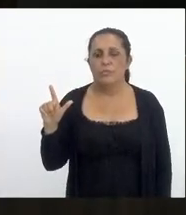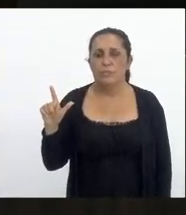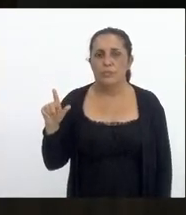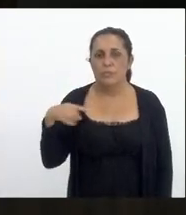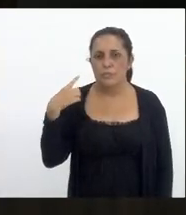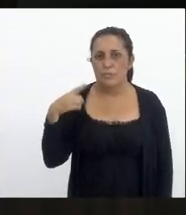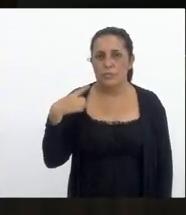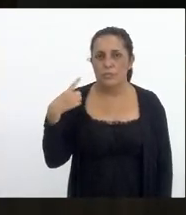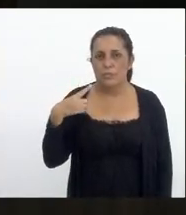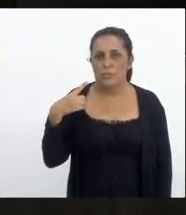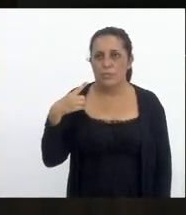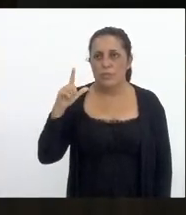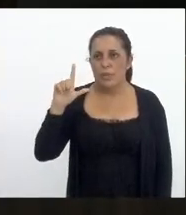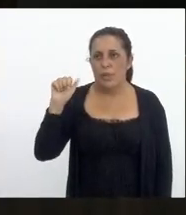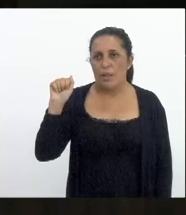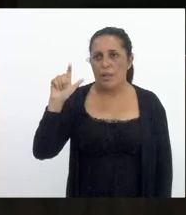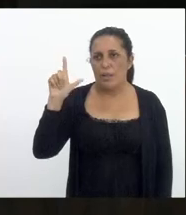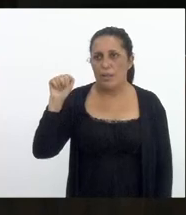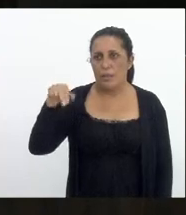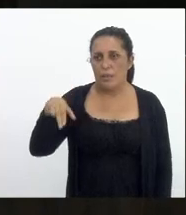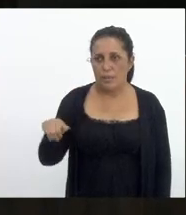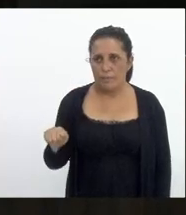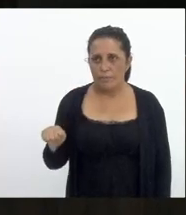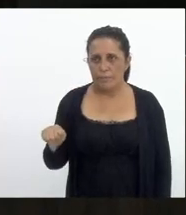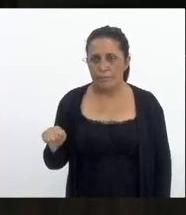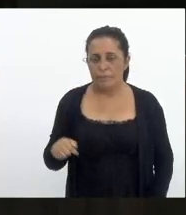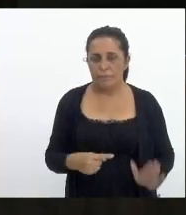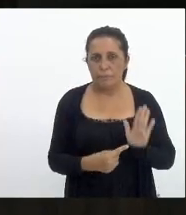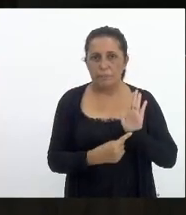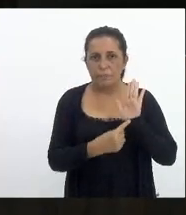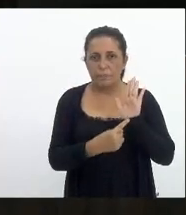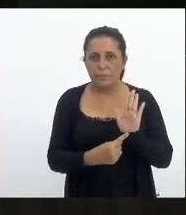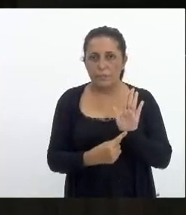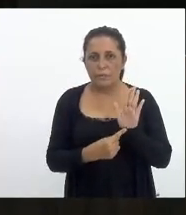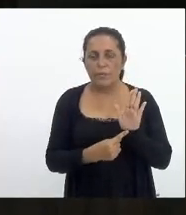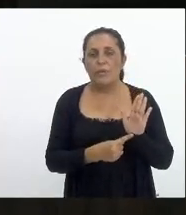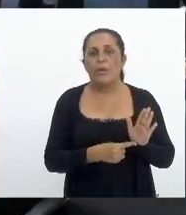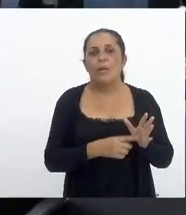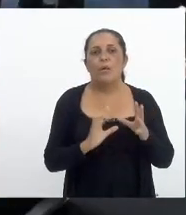deputada Alana Passos por favor para emitir parecer pela comissão da criança